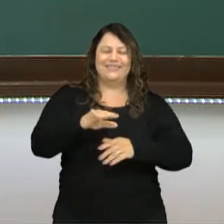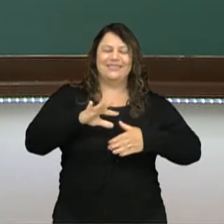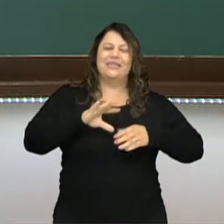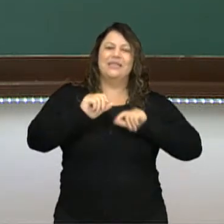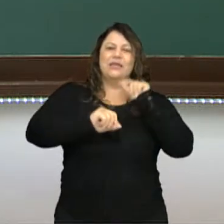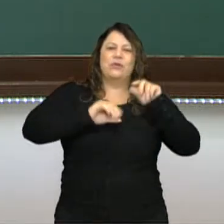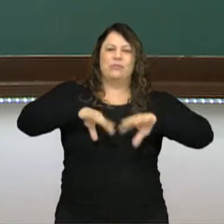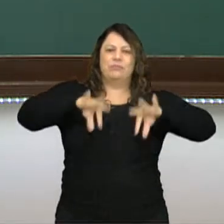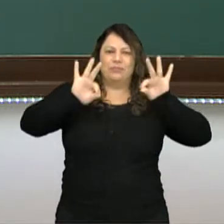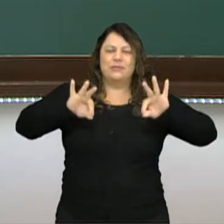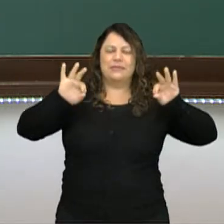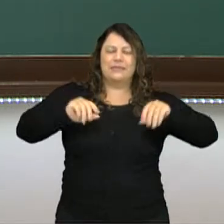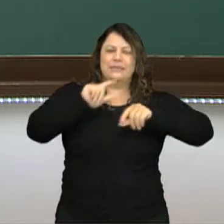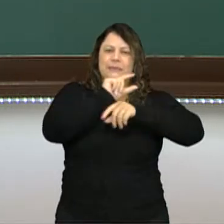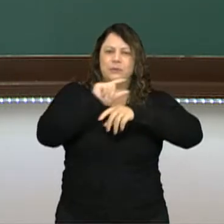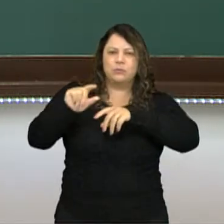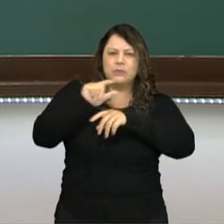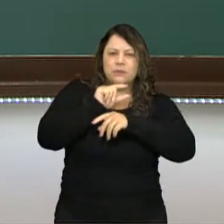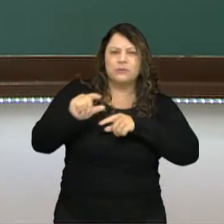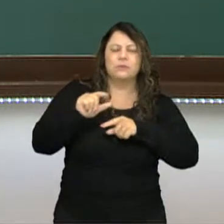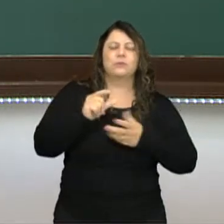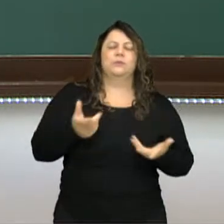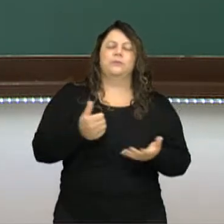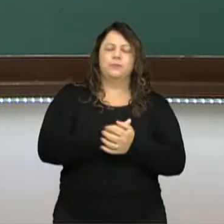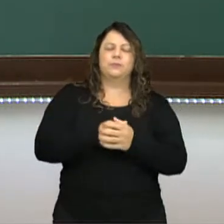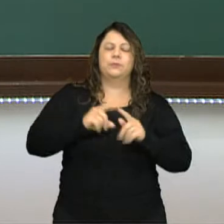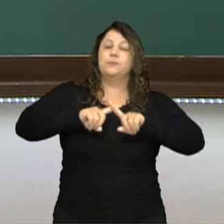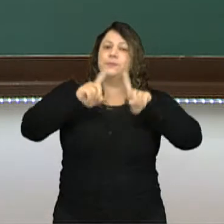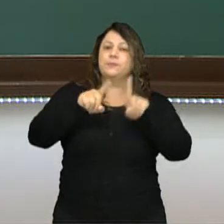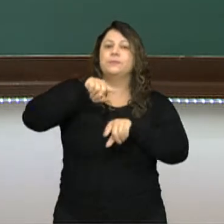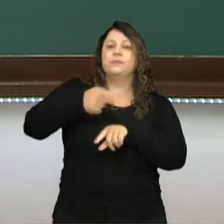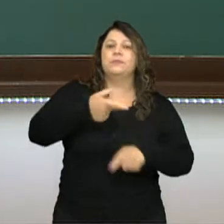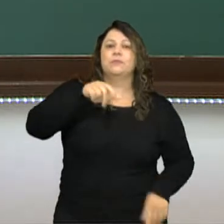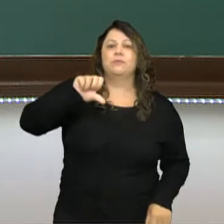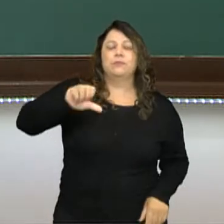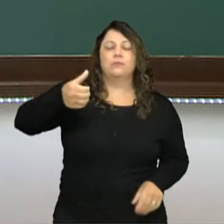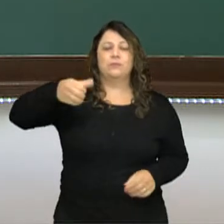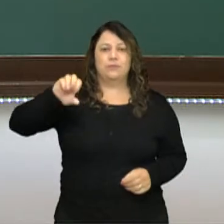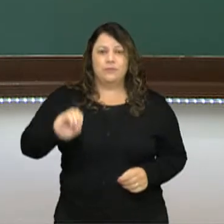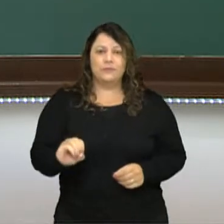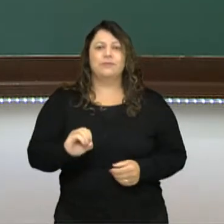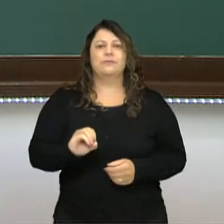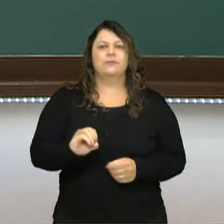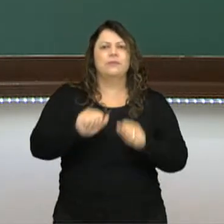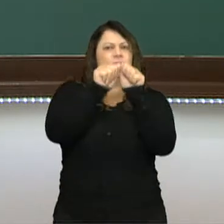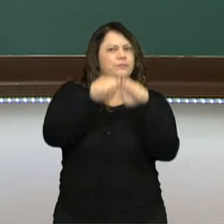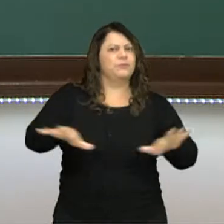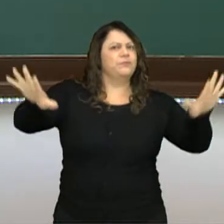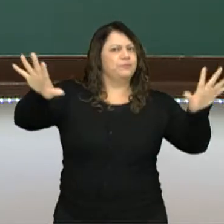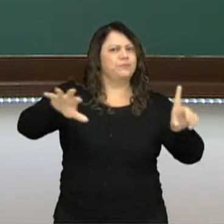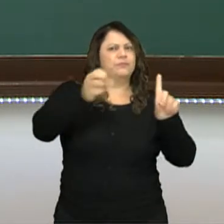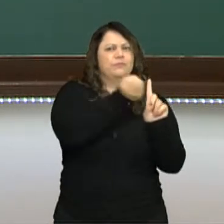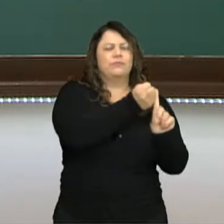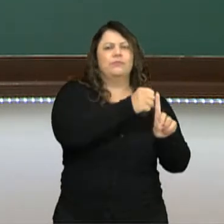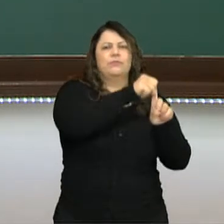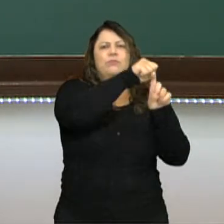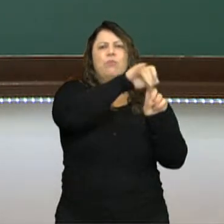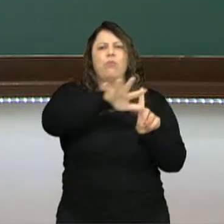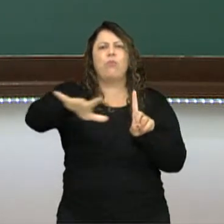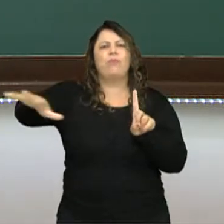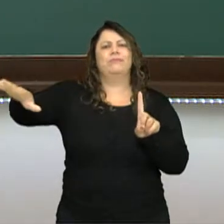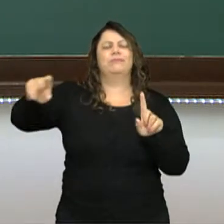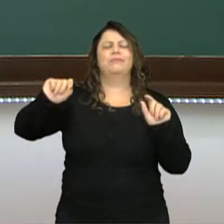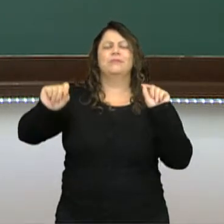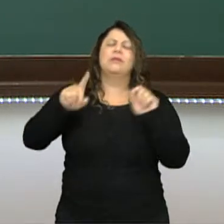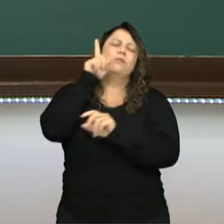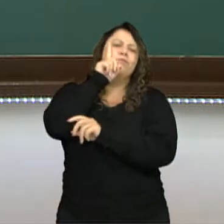grosso de algodão. Mas, nos anos 60, o jeans se tornou muito popular, não apenas nos Estados Unidos, mas